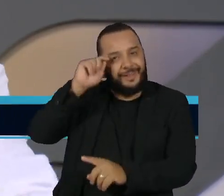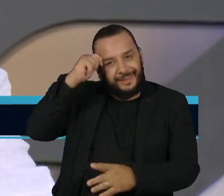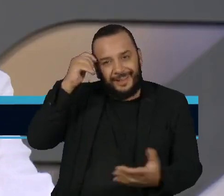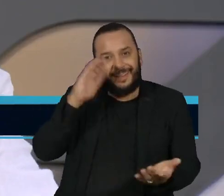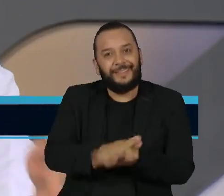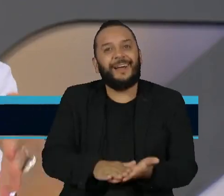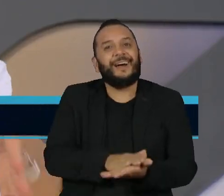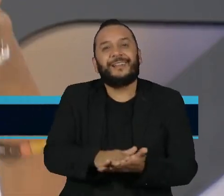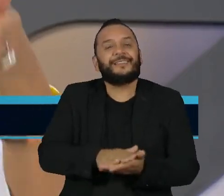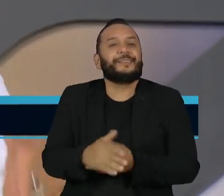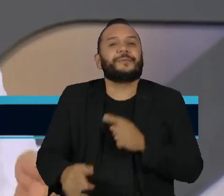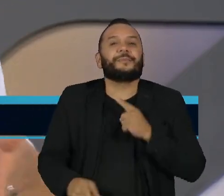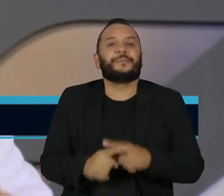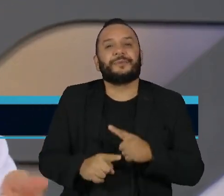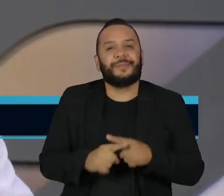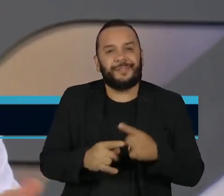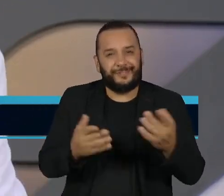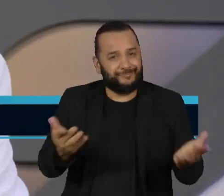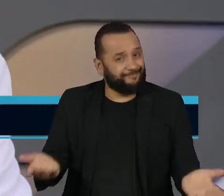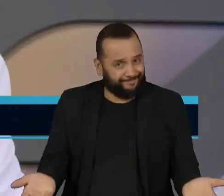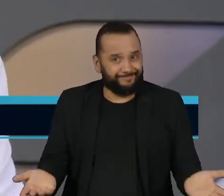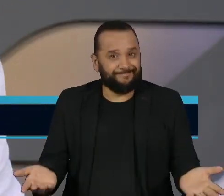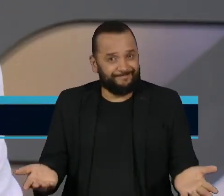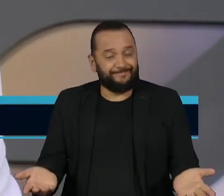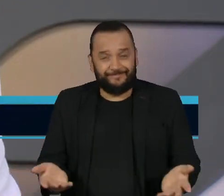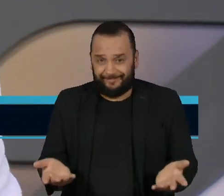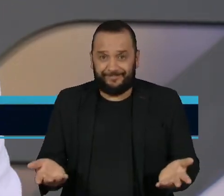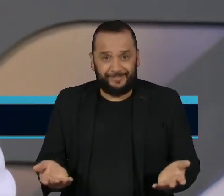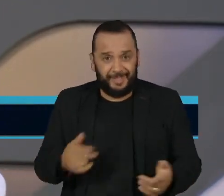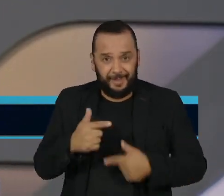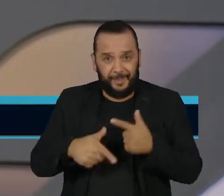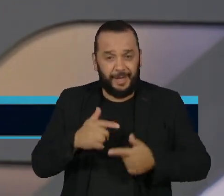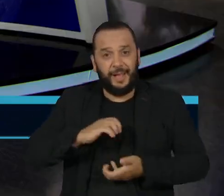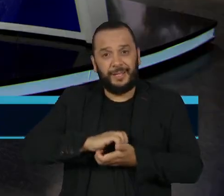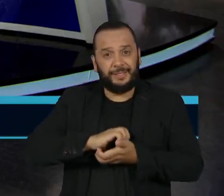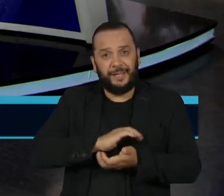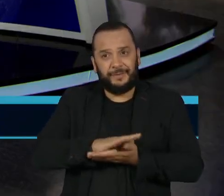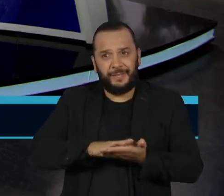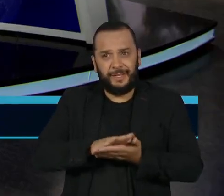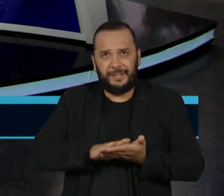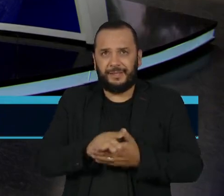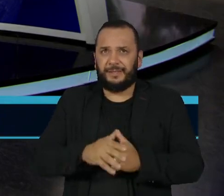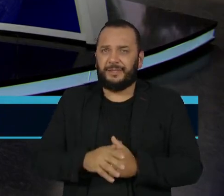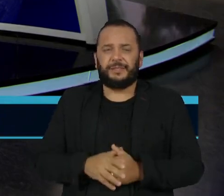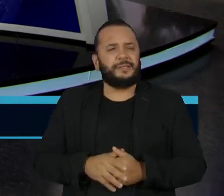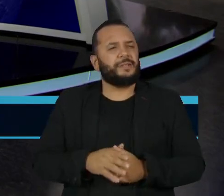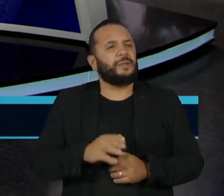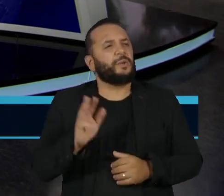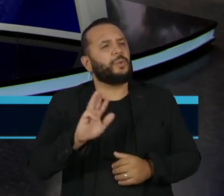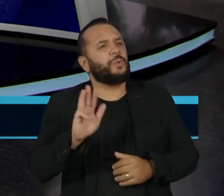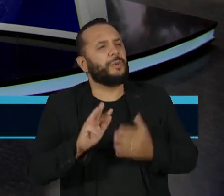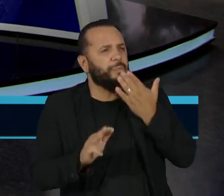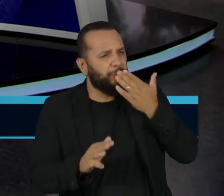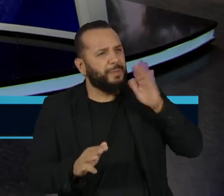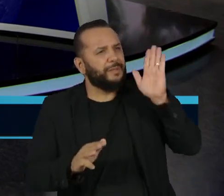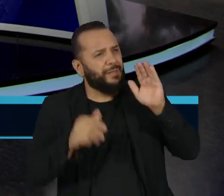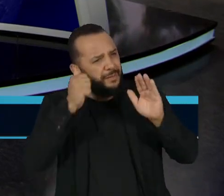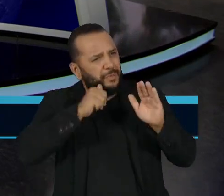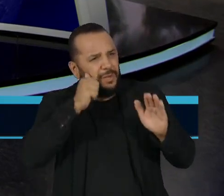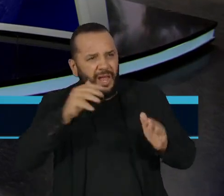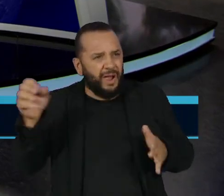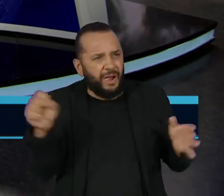poder real, como o caso de ser ministra do STF? Por que a promessa de mais mulheres na corte não se concretizou, Vila,